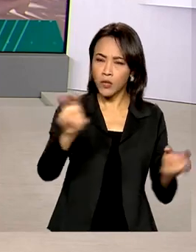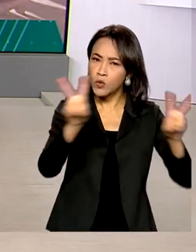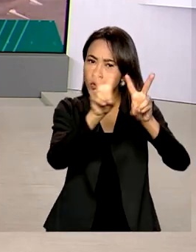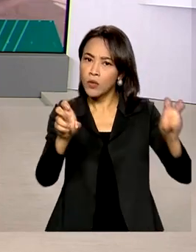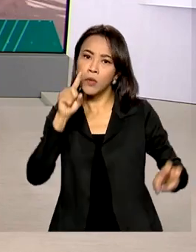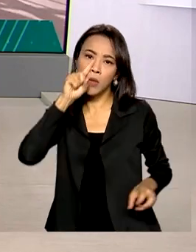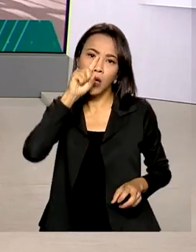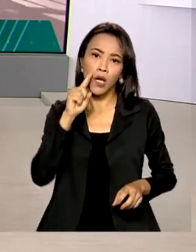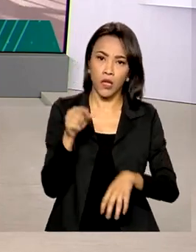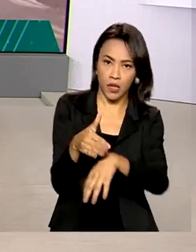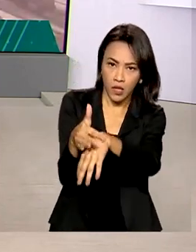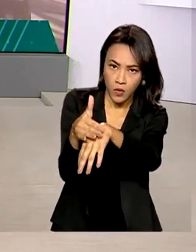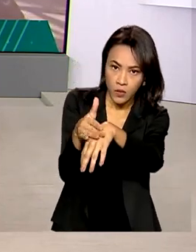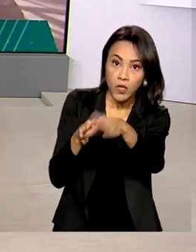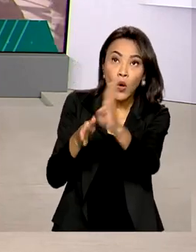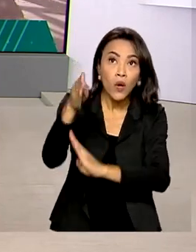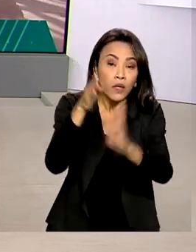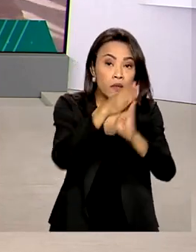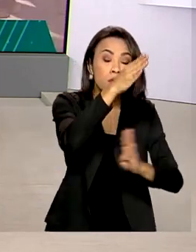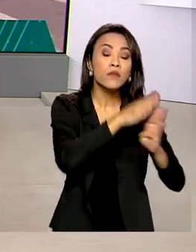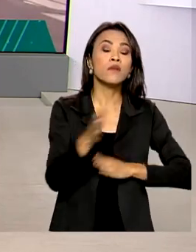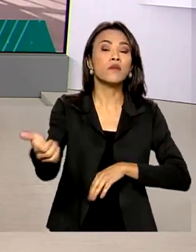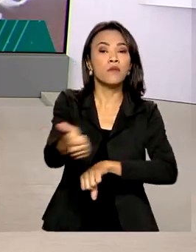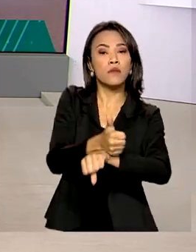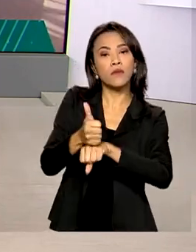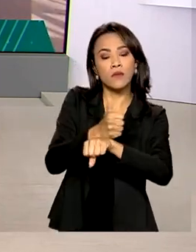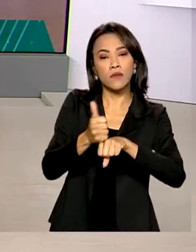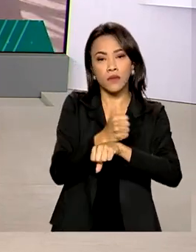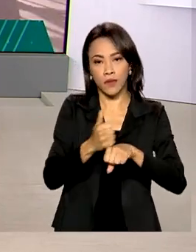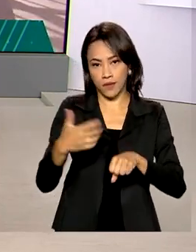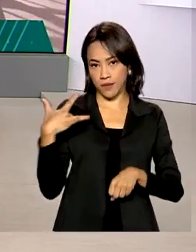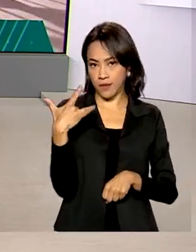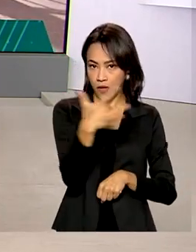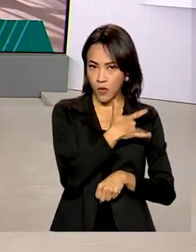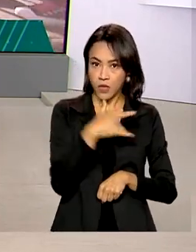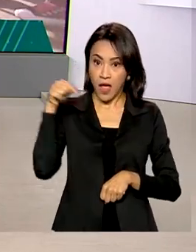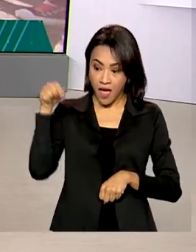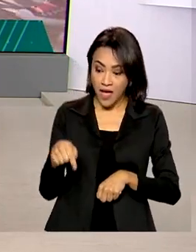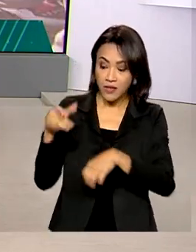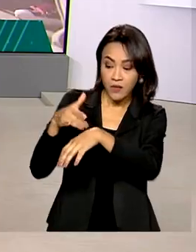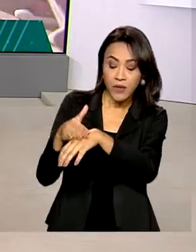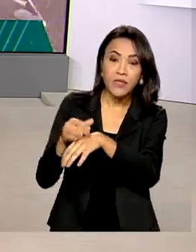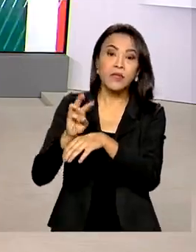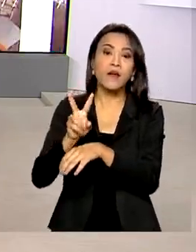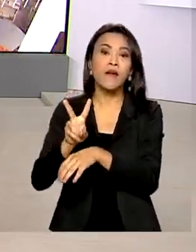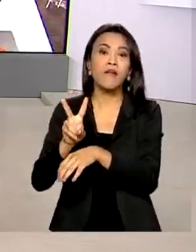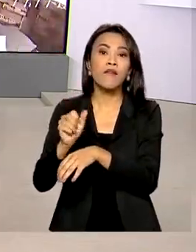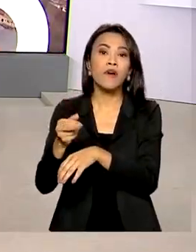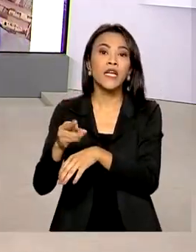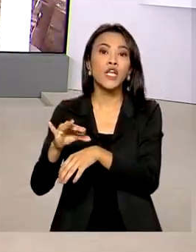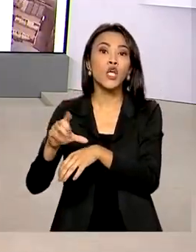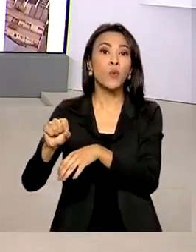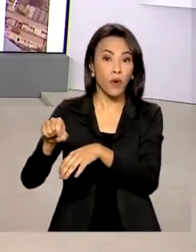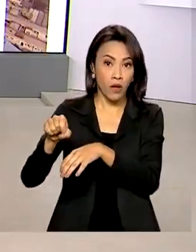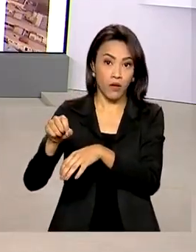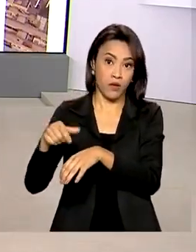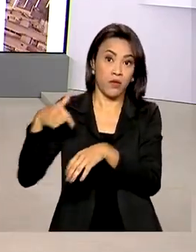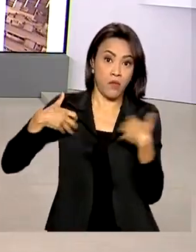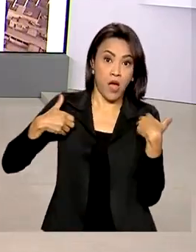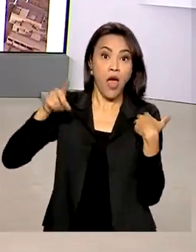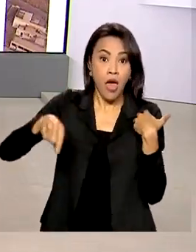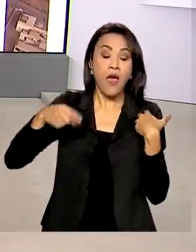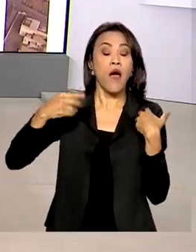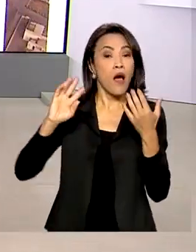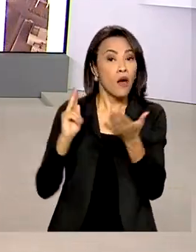doença com orientações aos profissionais de saúde. A varíola dos macacos é uma doença viral mais comum no continente africano com